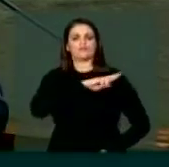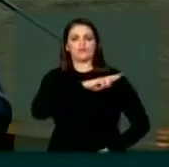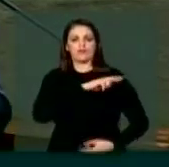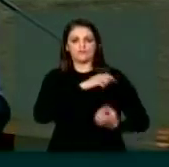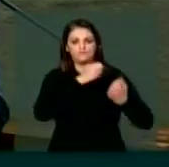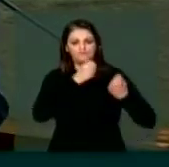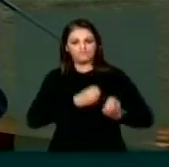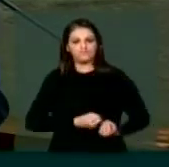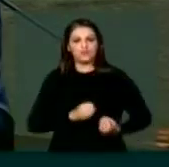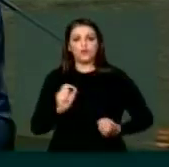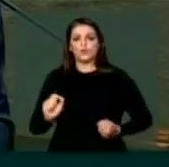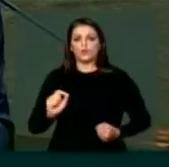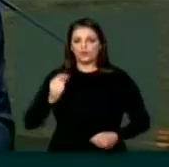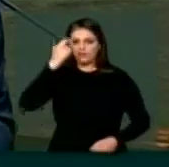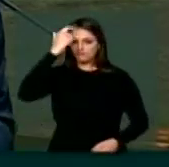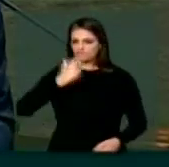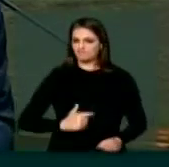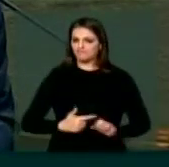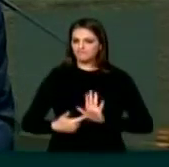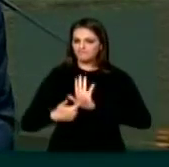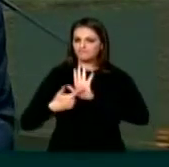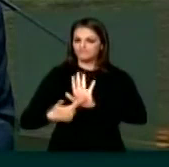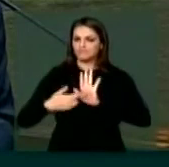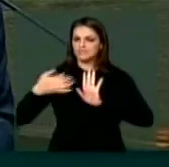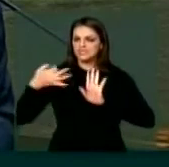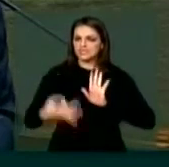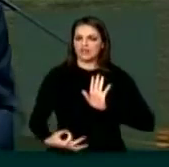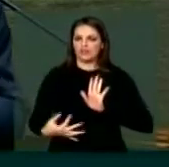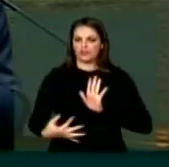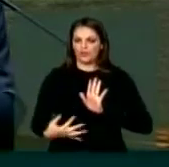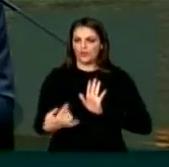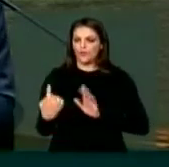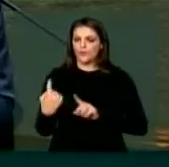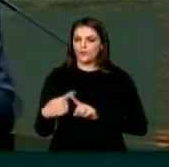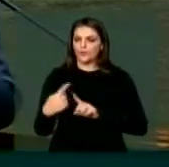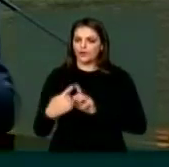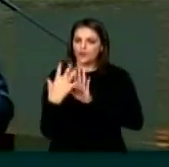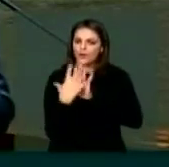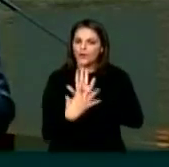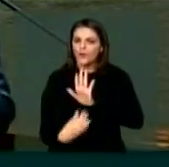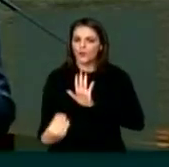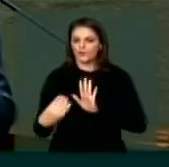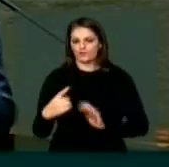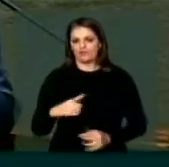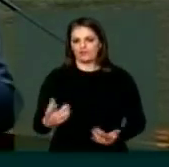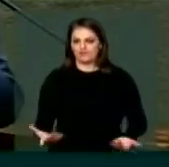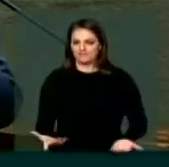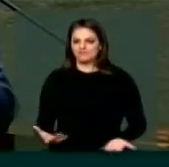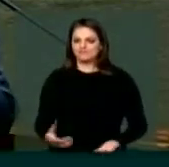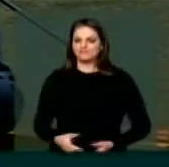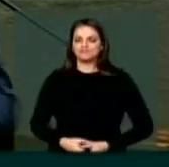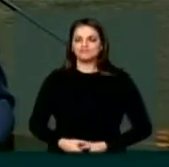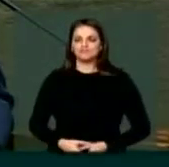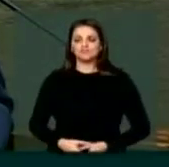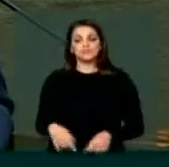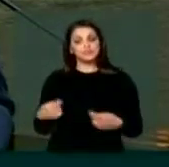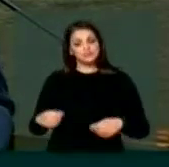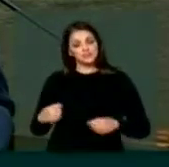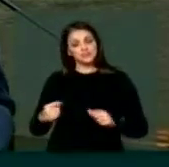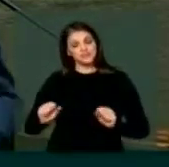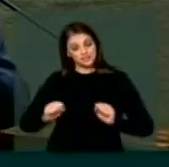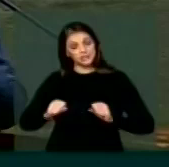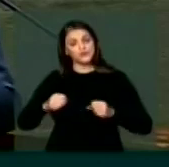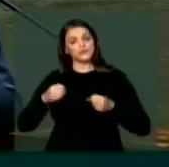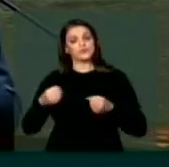de sermos sempre exemplares. Isso exige, como eu dizia um pouco antes, empenho de